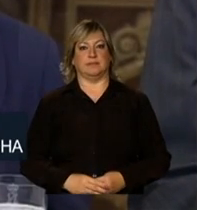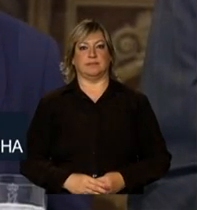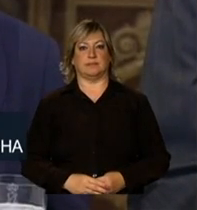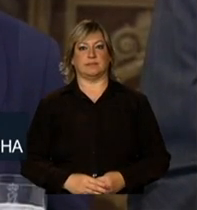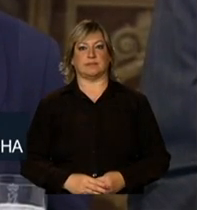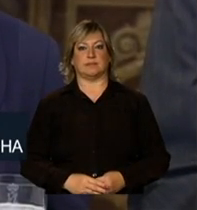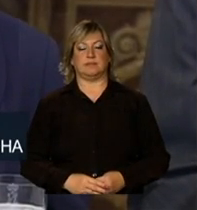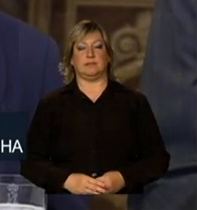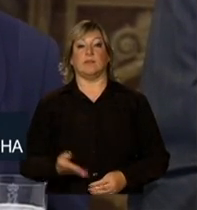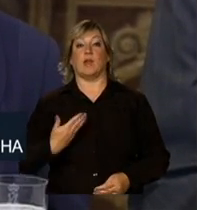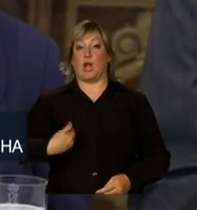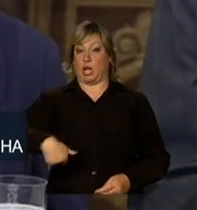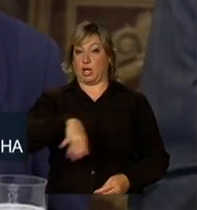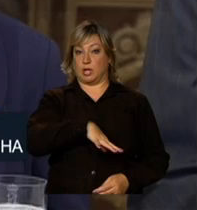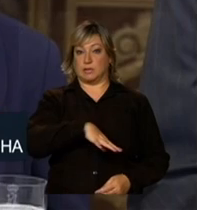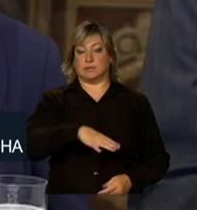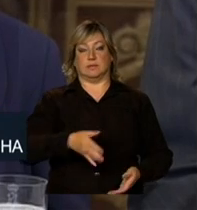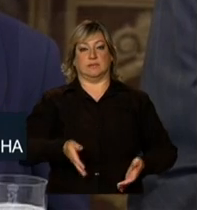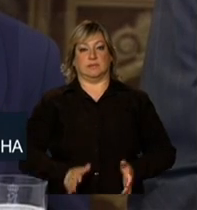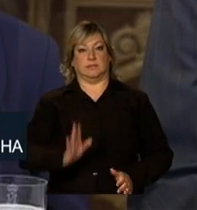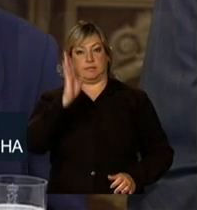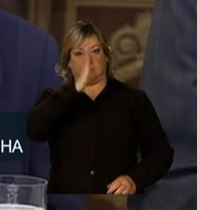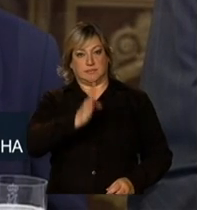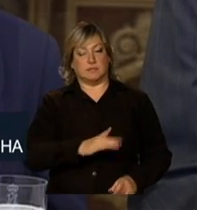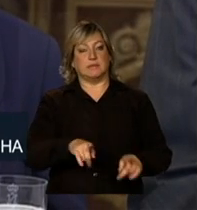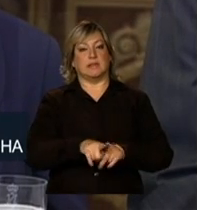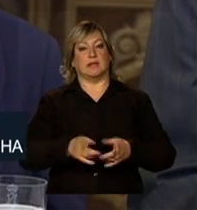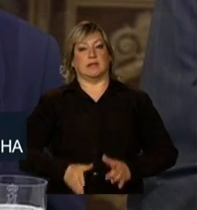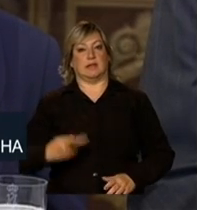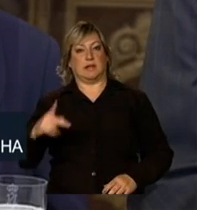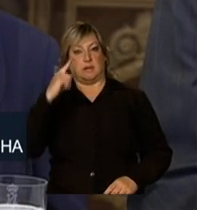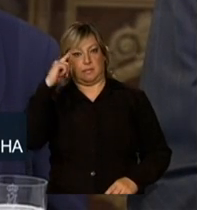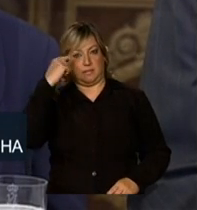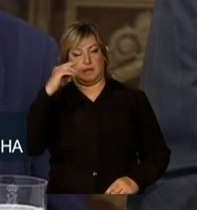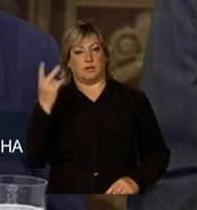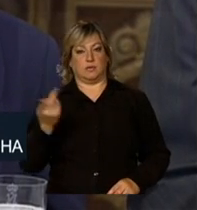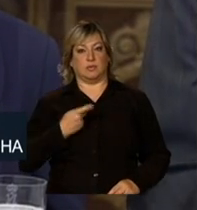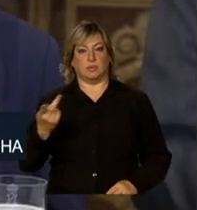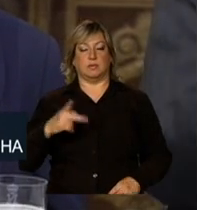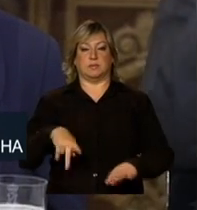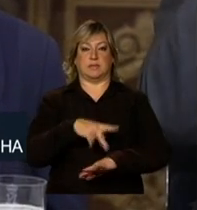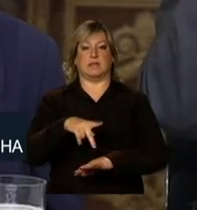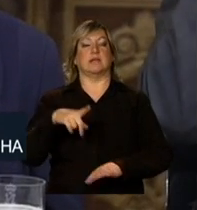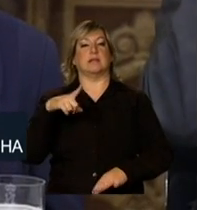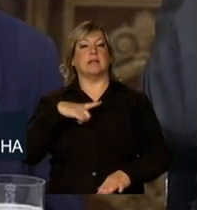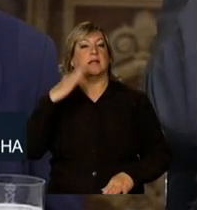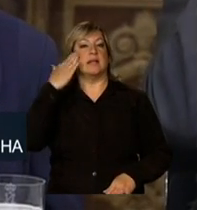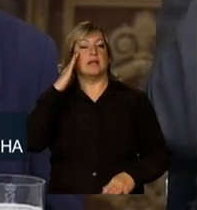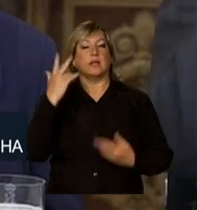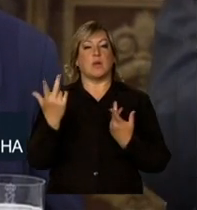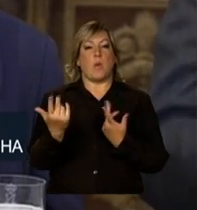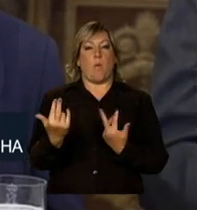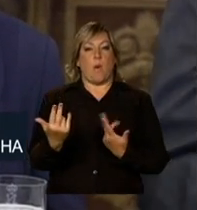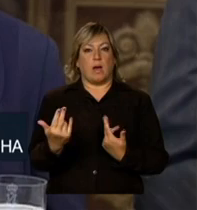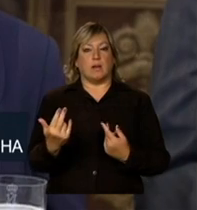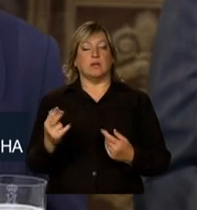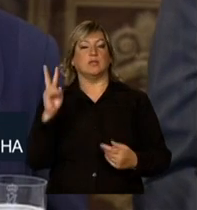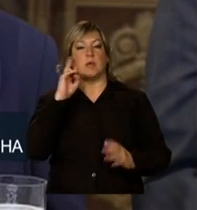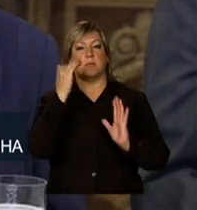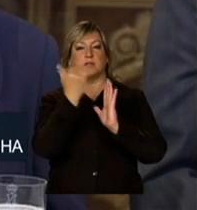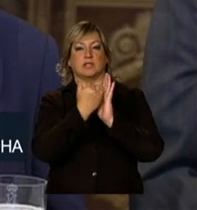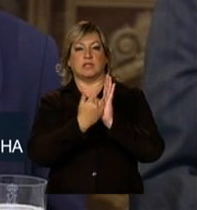Nós, brasileiros e espanhóis, temos visões comuns sobre grandes temas da agenda internacional